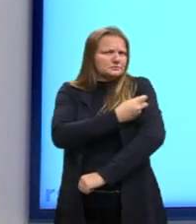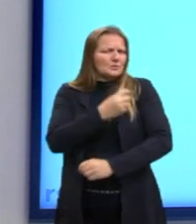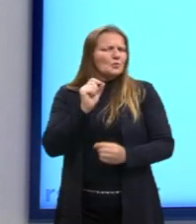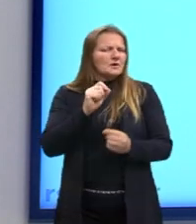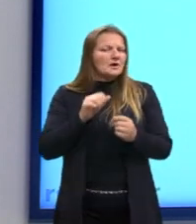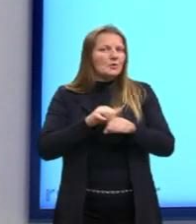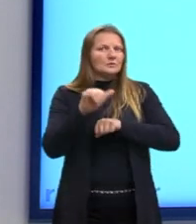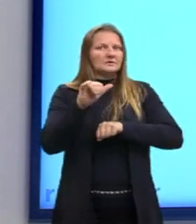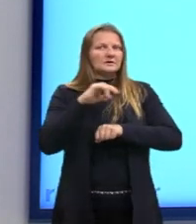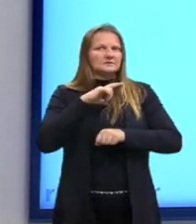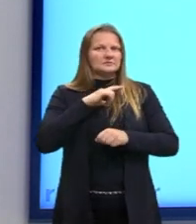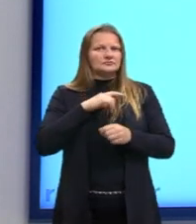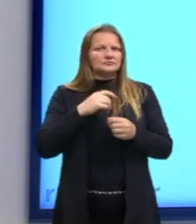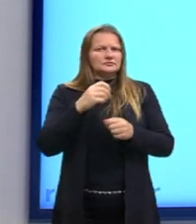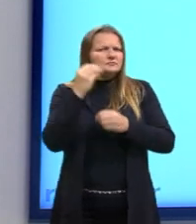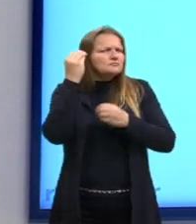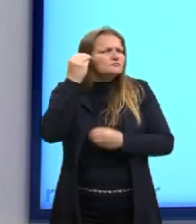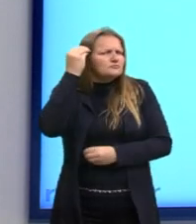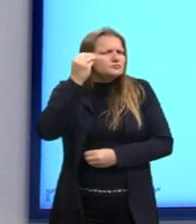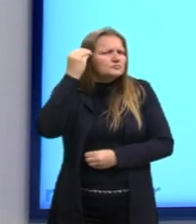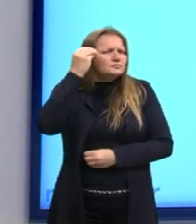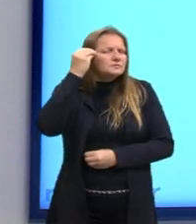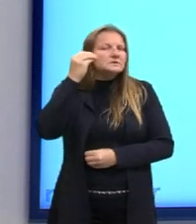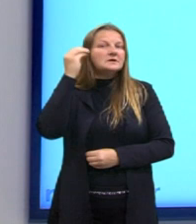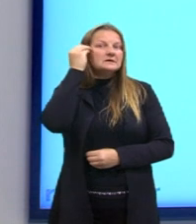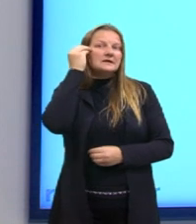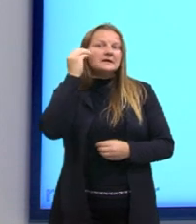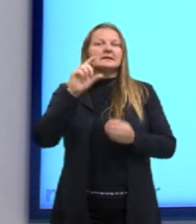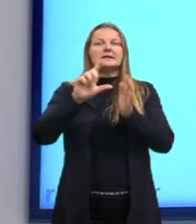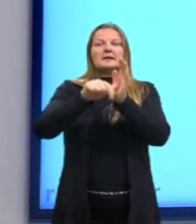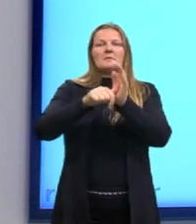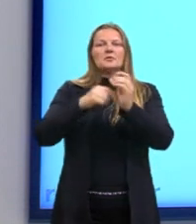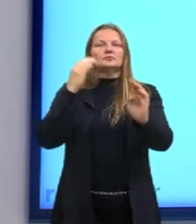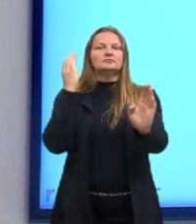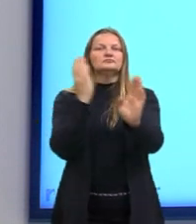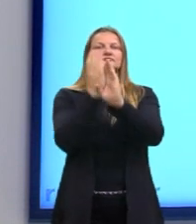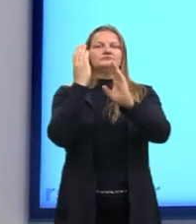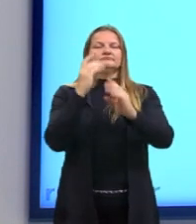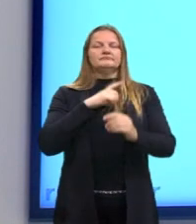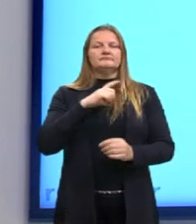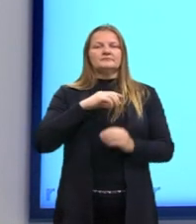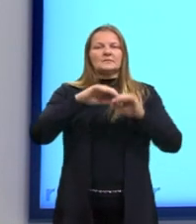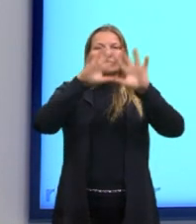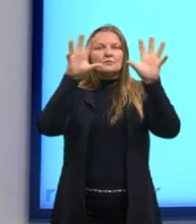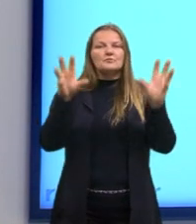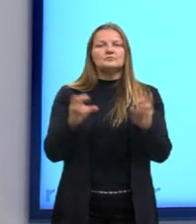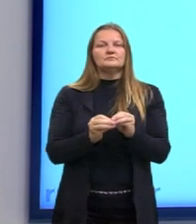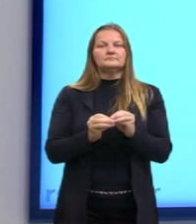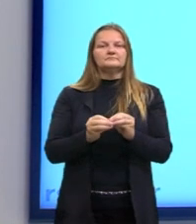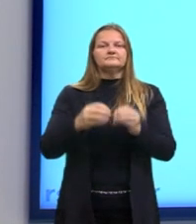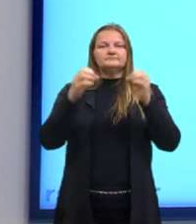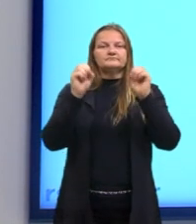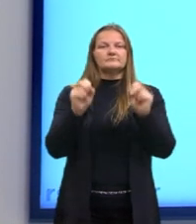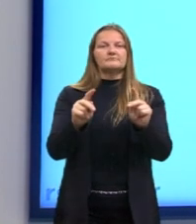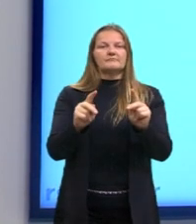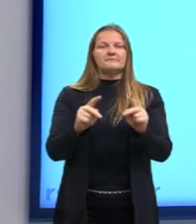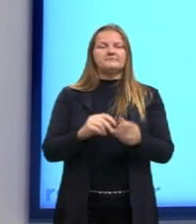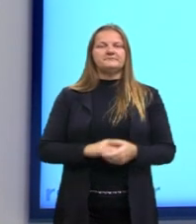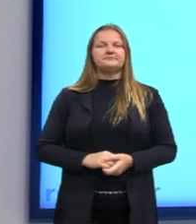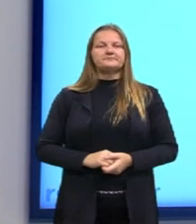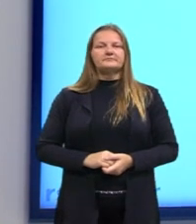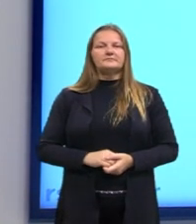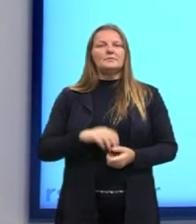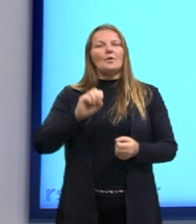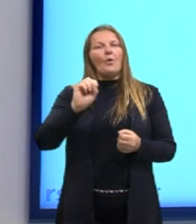poderia acontecer. E aí, depois disso, sim, chega-se à conclusão e aí é confirmado ou corrigido a hipótese.